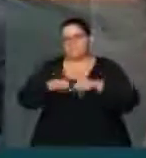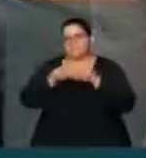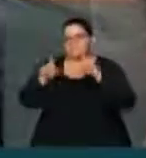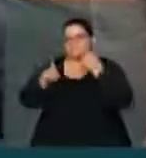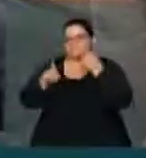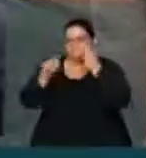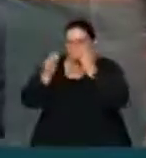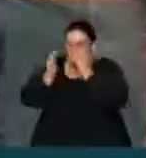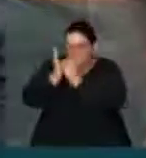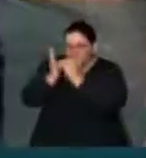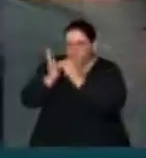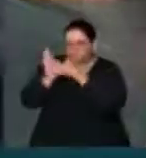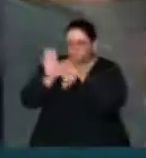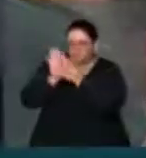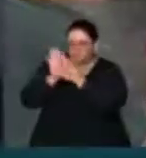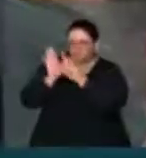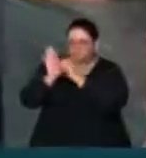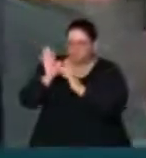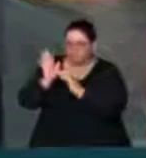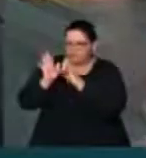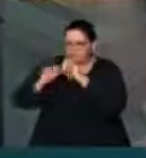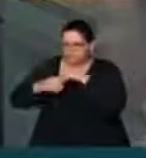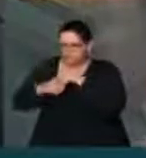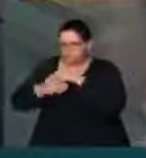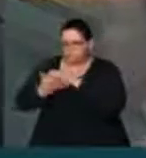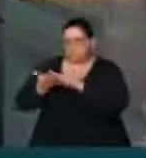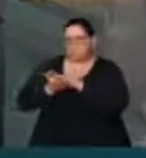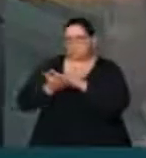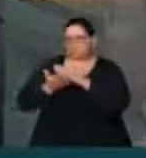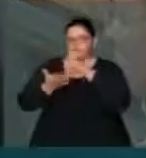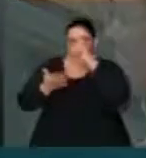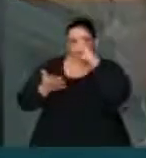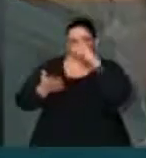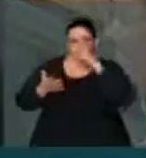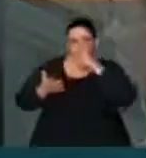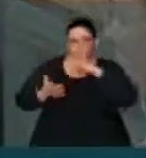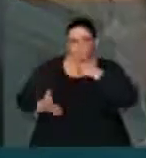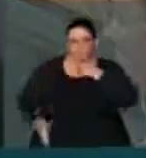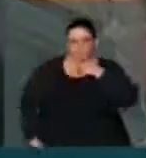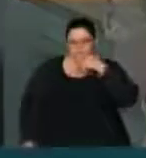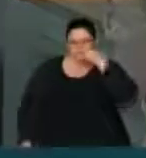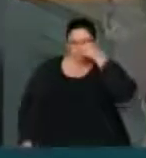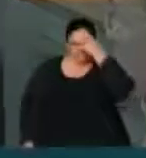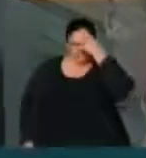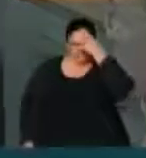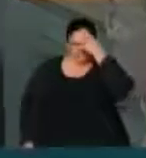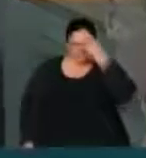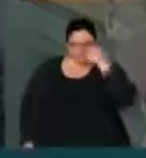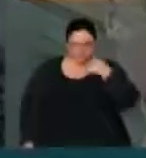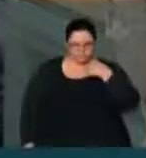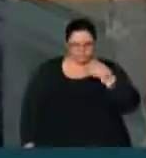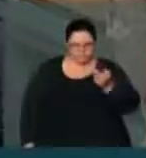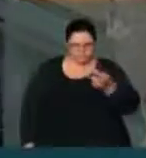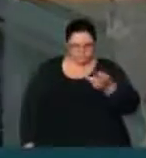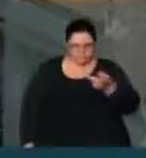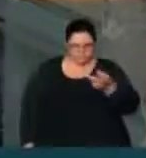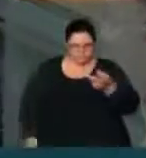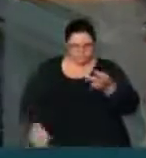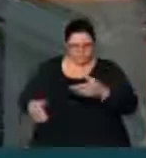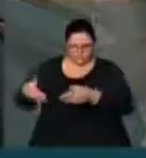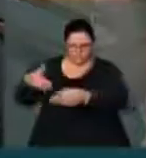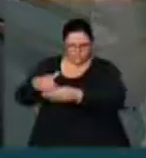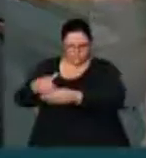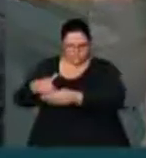individual e lá esse interesse individual não pode estar a presença do interessado é para dar isenção